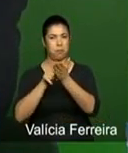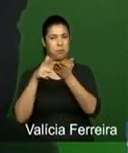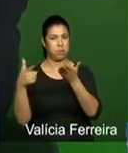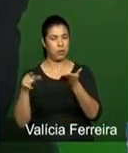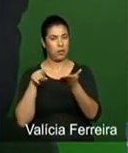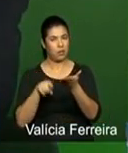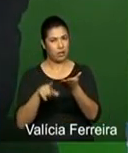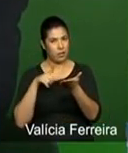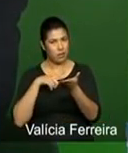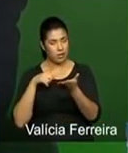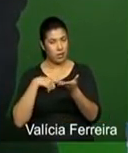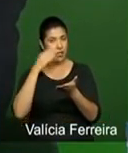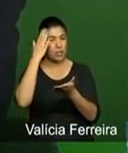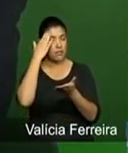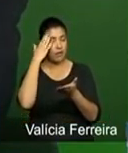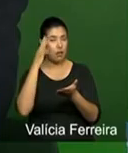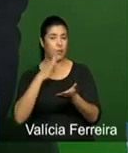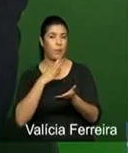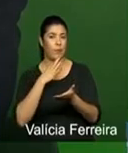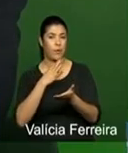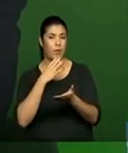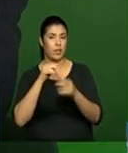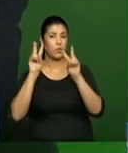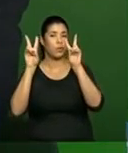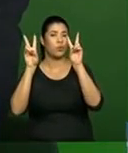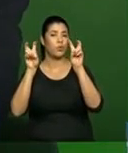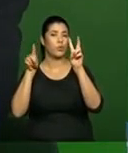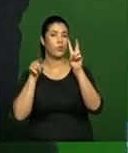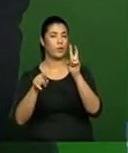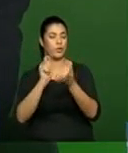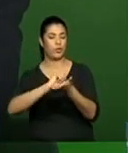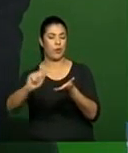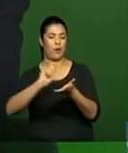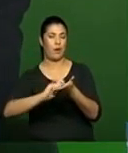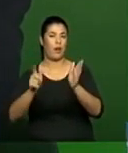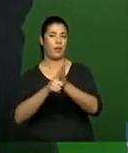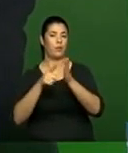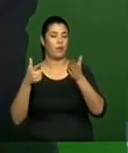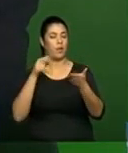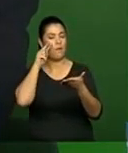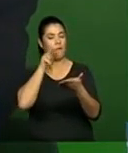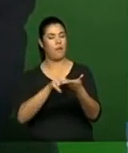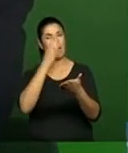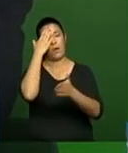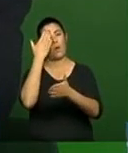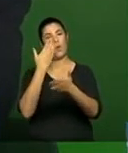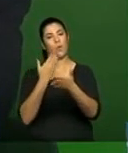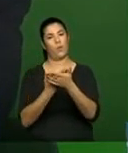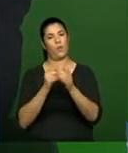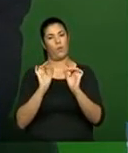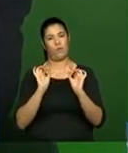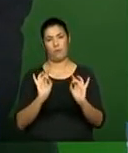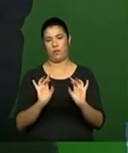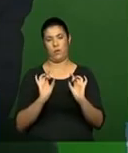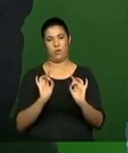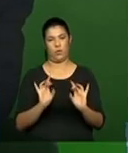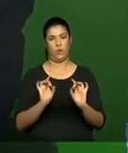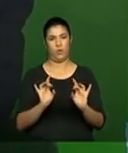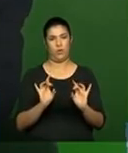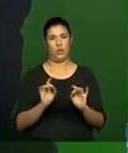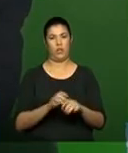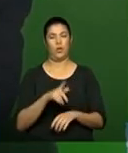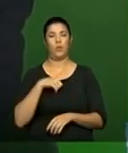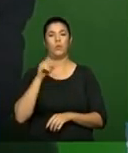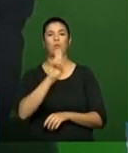as pessoas sabem os títulos, elas conhecem os títulos, elas têm uma relação de confiança. O seu jornal, chama a Flávia,